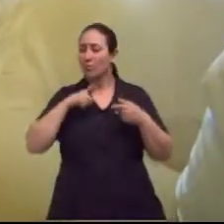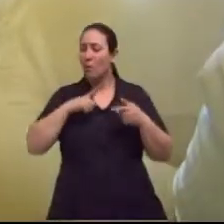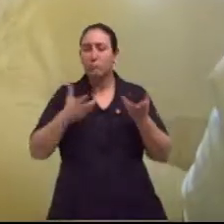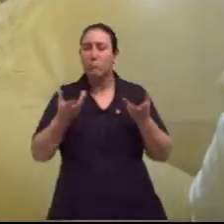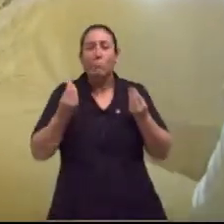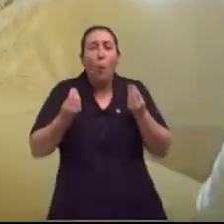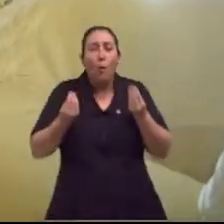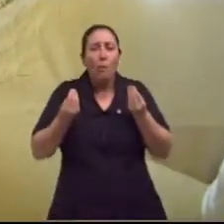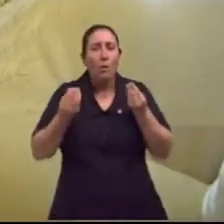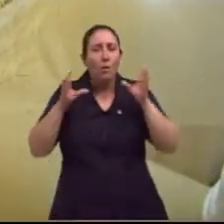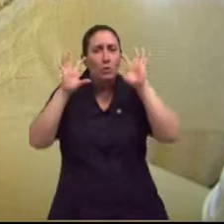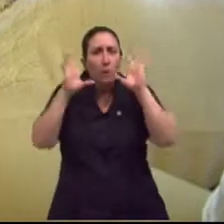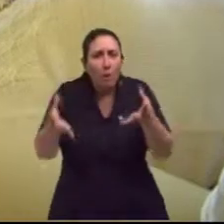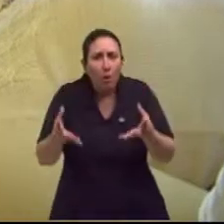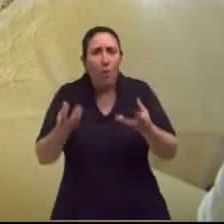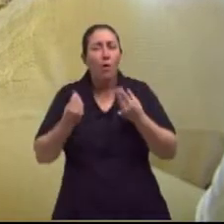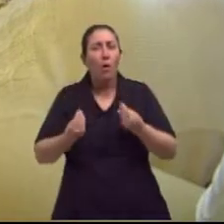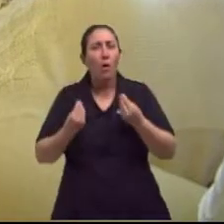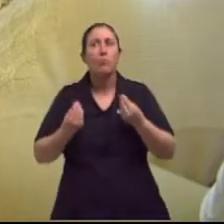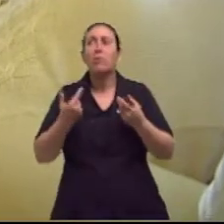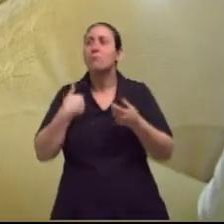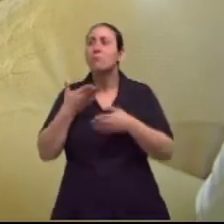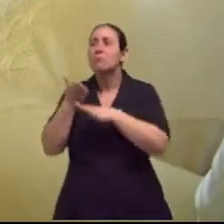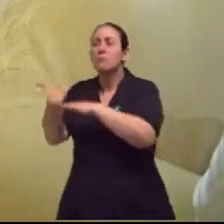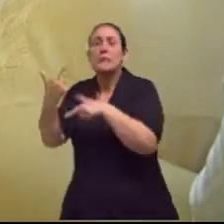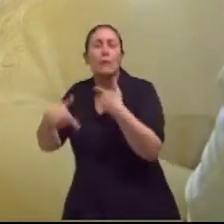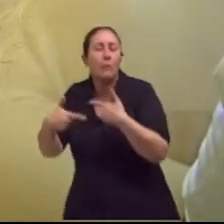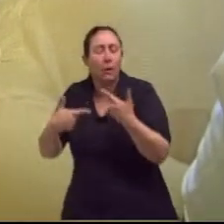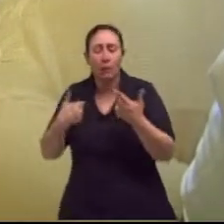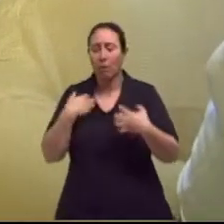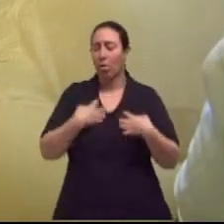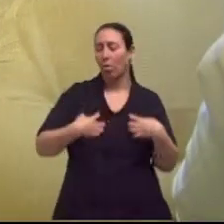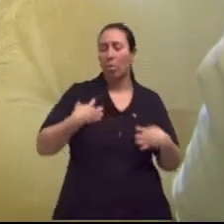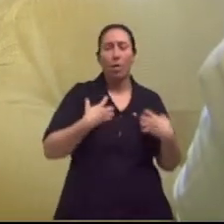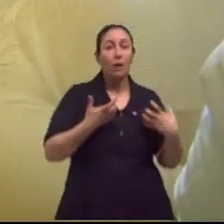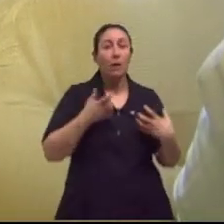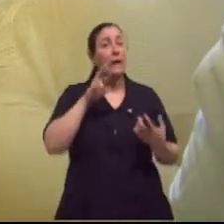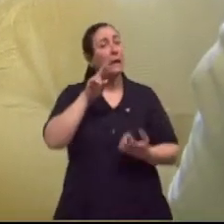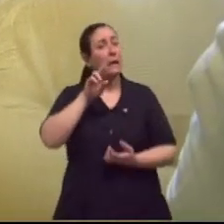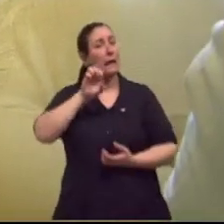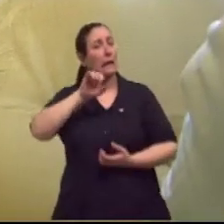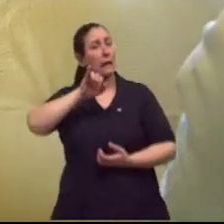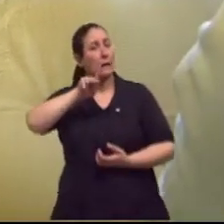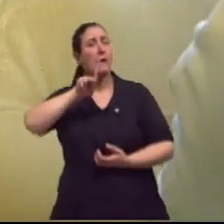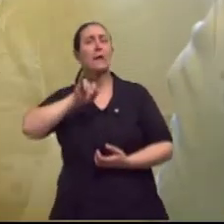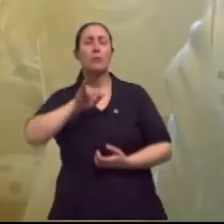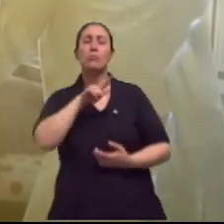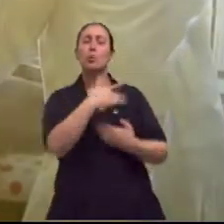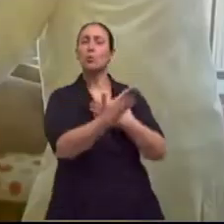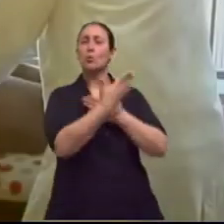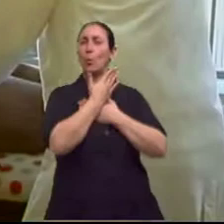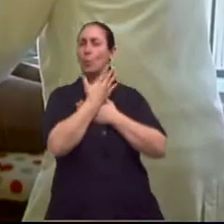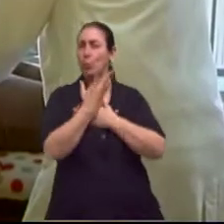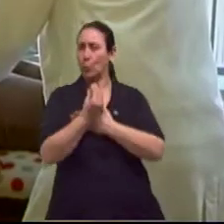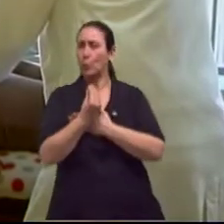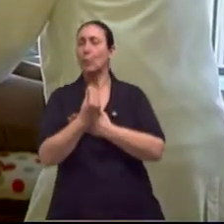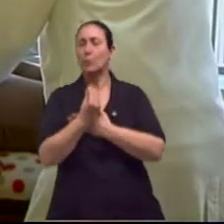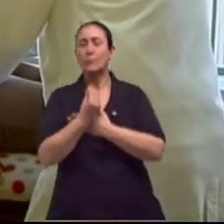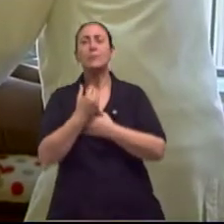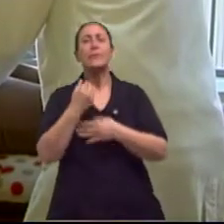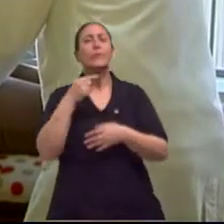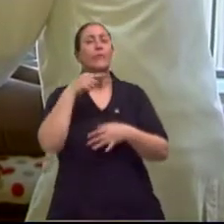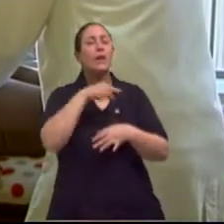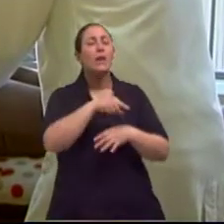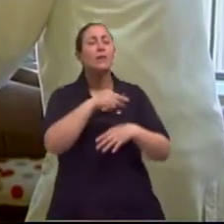né, de retomar o mercado de trabalho, enfim. Então, para mim, o Reiki foi muito importante nesse sentido e me